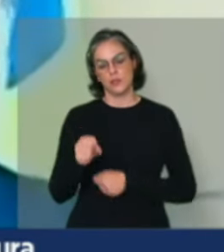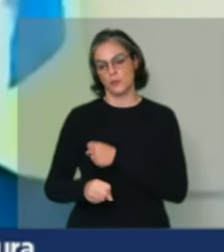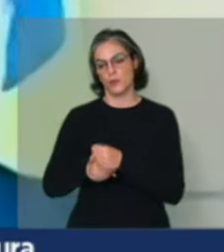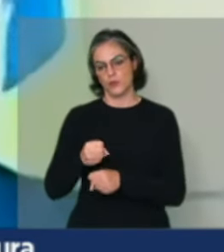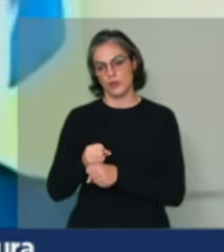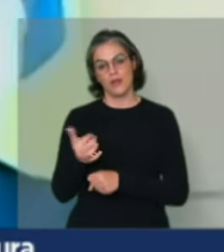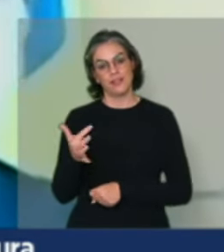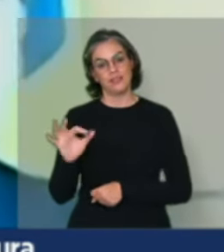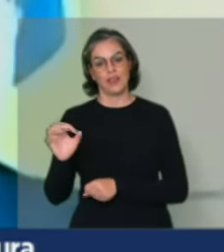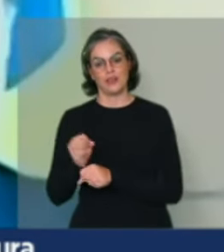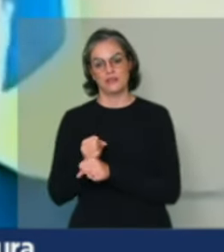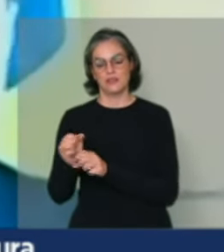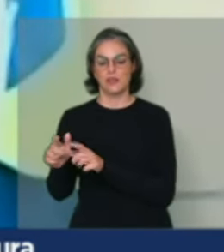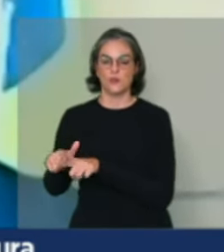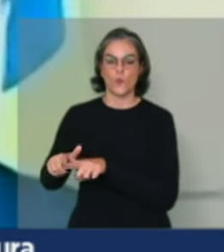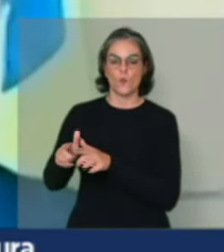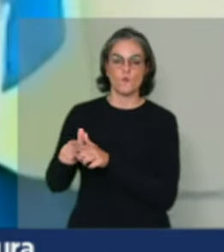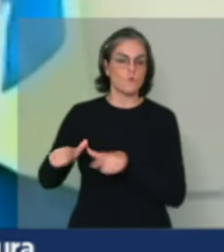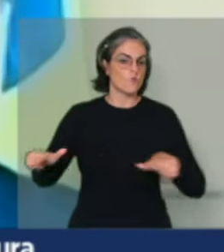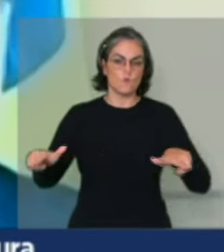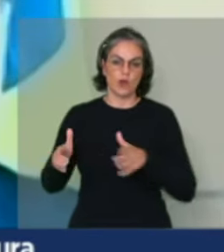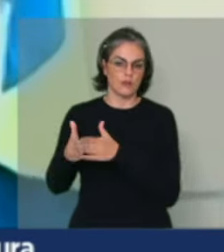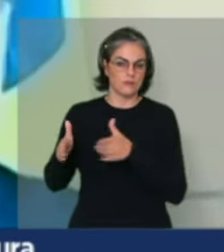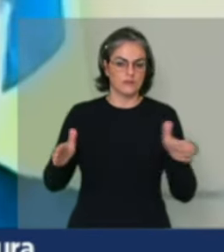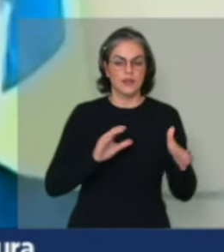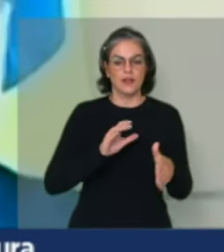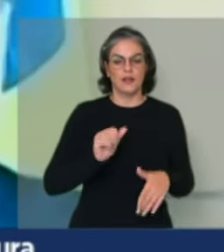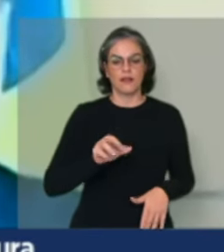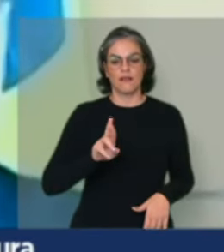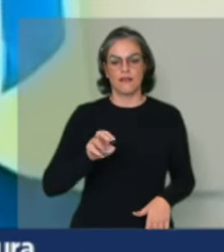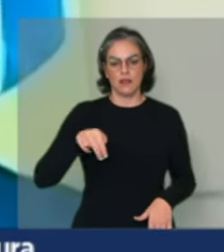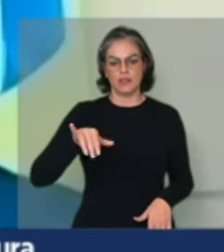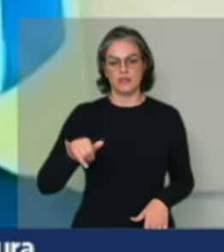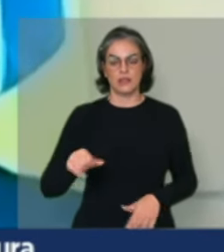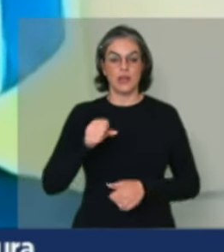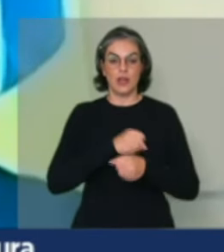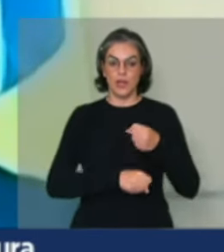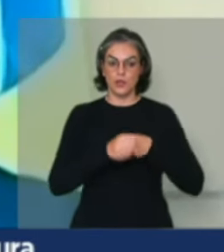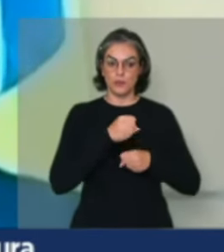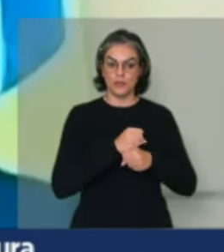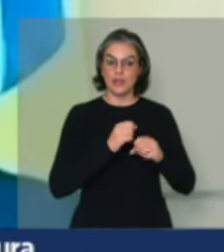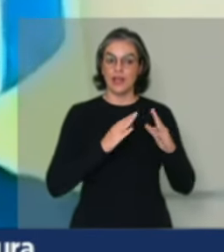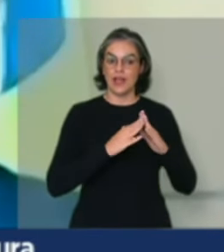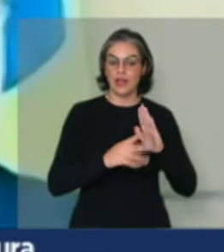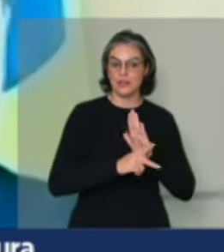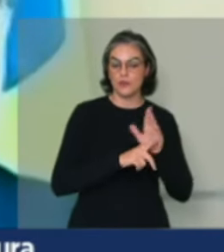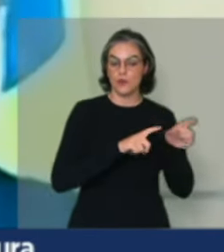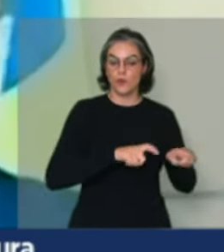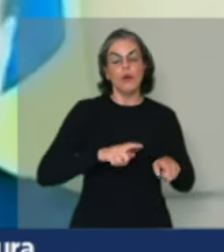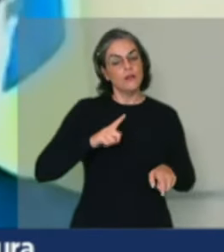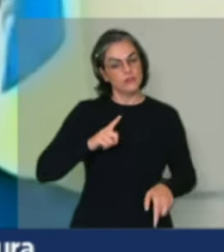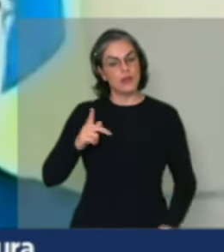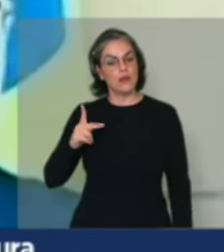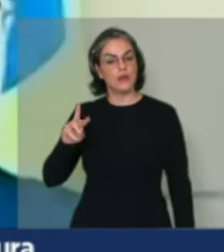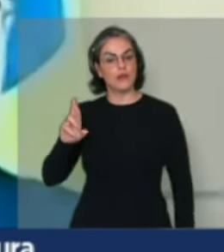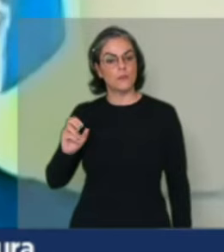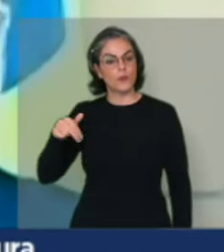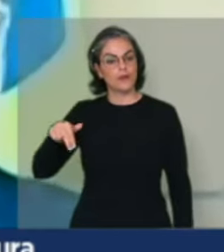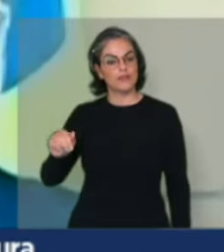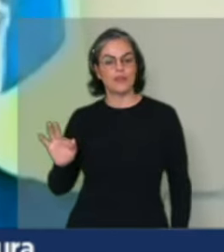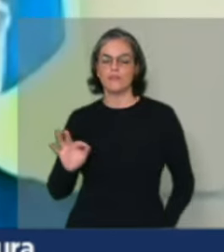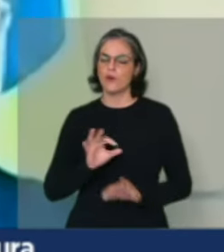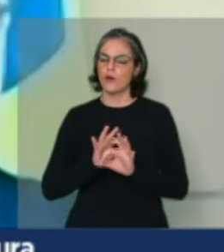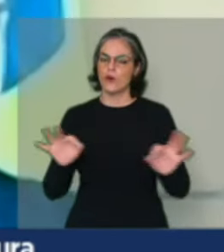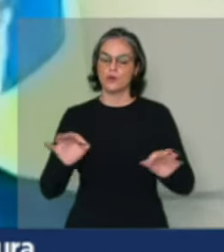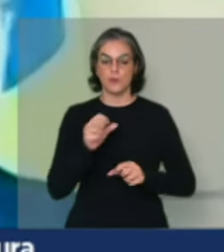carência. E lançamos o programa desde o ano passado da Habitação Rural financiada pelo Pronaf, que foi um sucesso. O ano